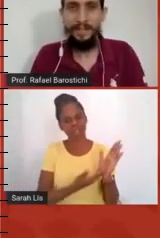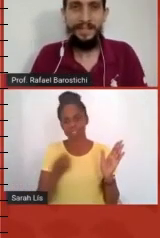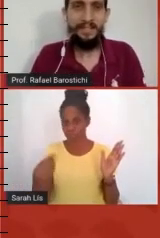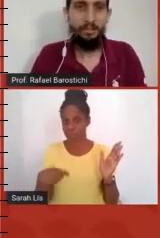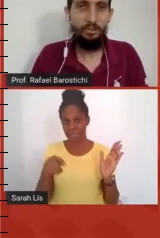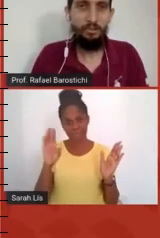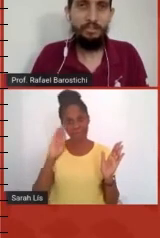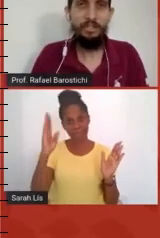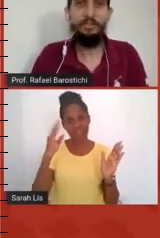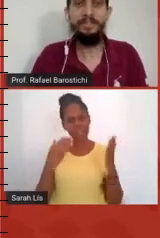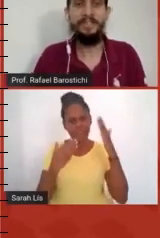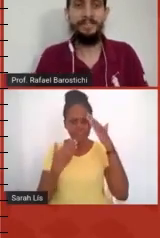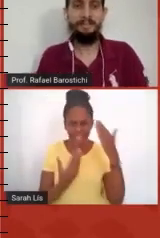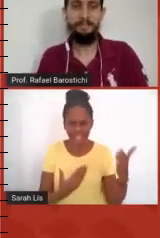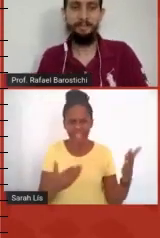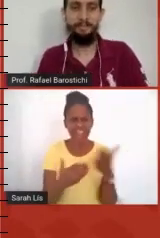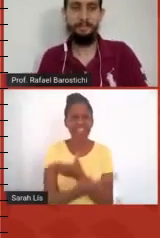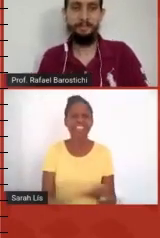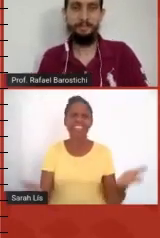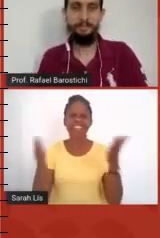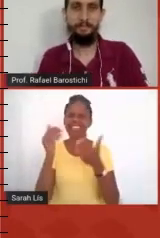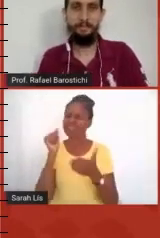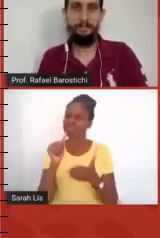obrigado pela atenção de todos e de todas